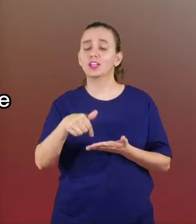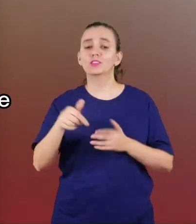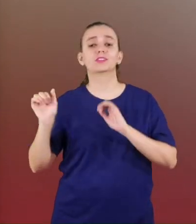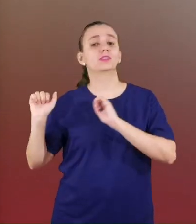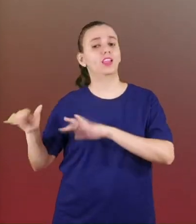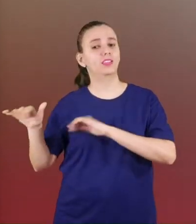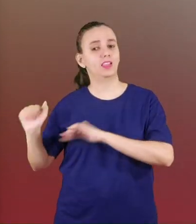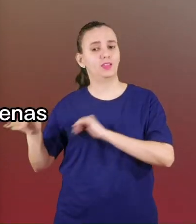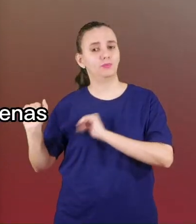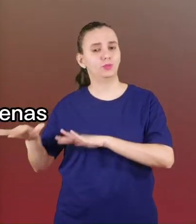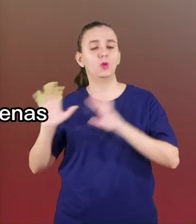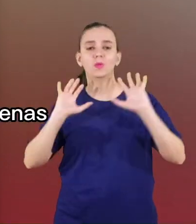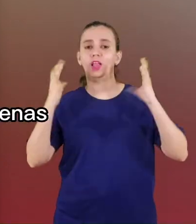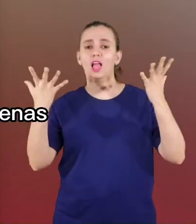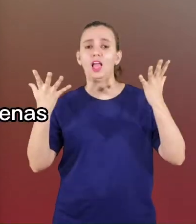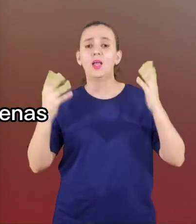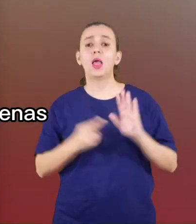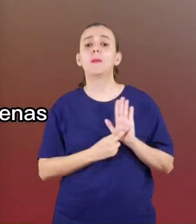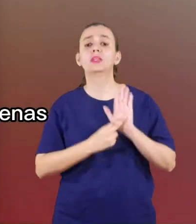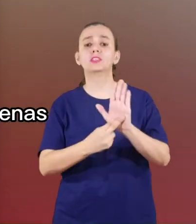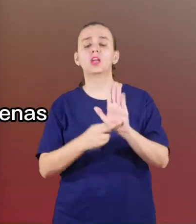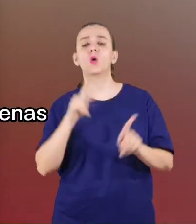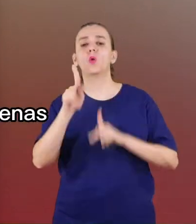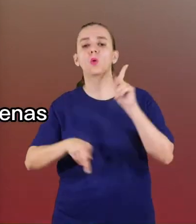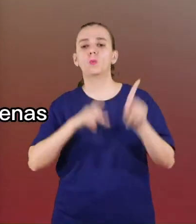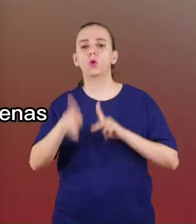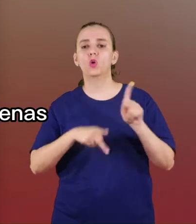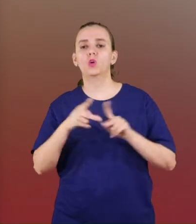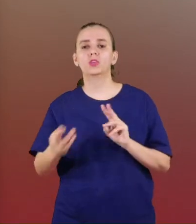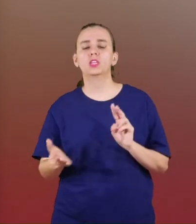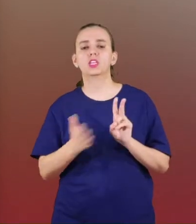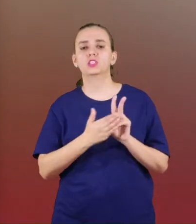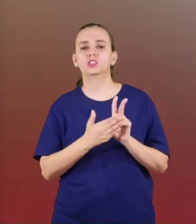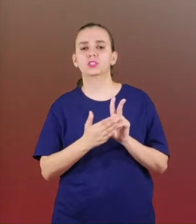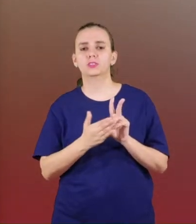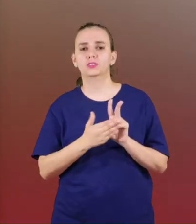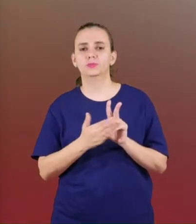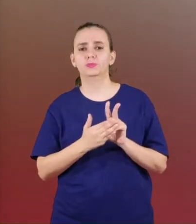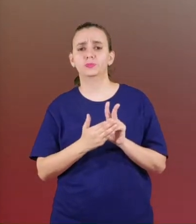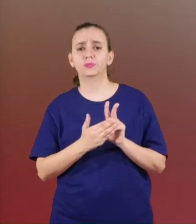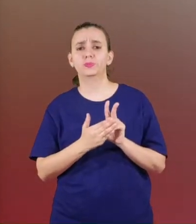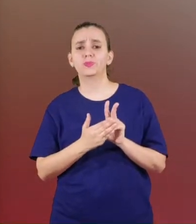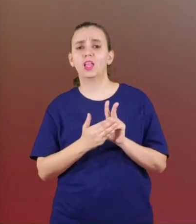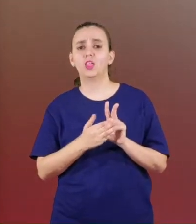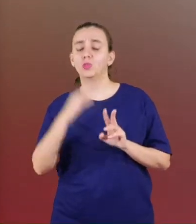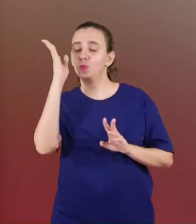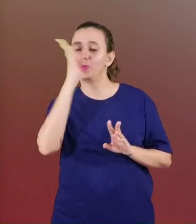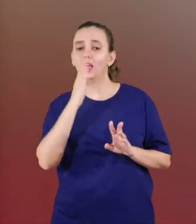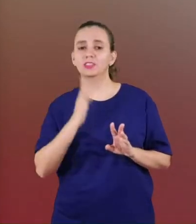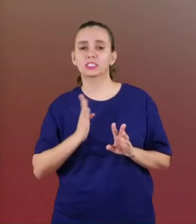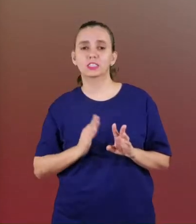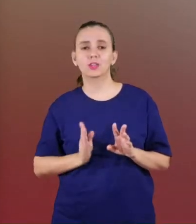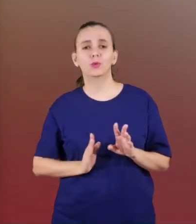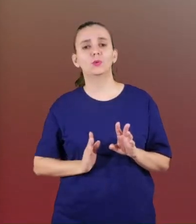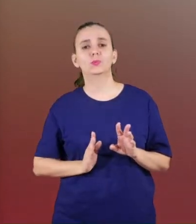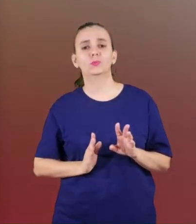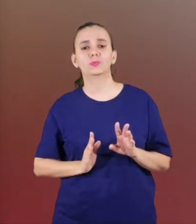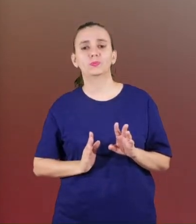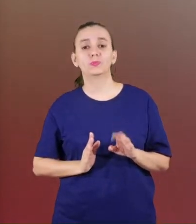setembro. O que isso representa aos povos indígenas do Brasil?